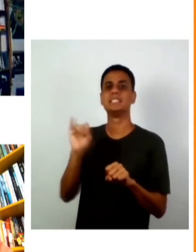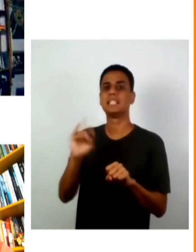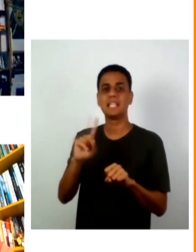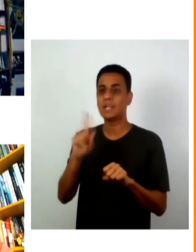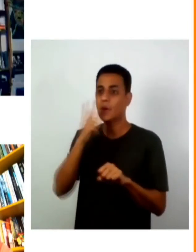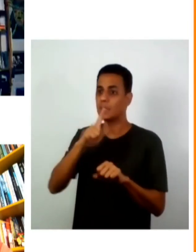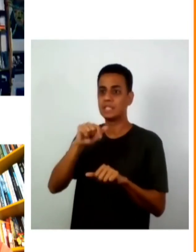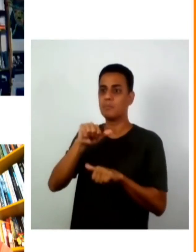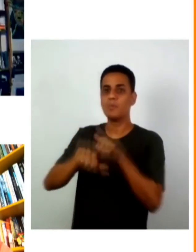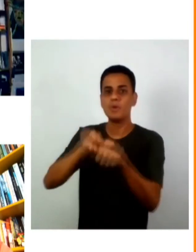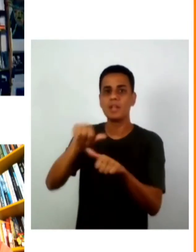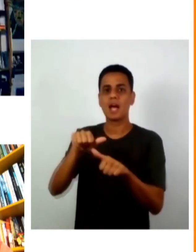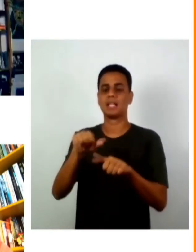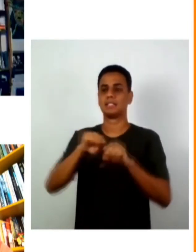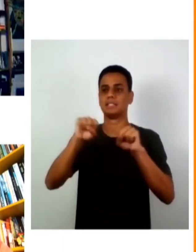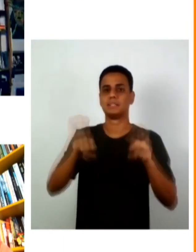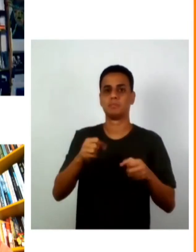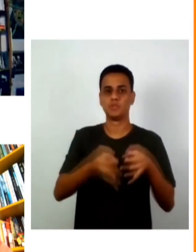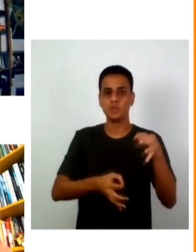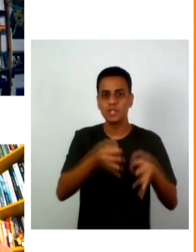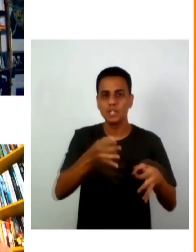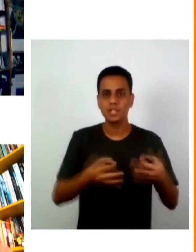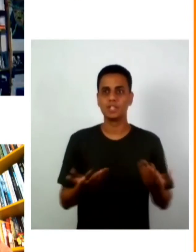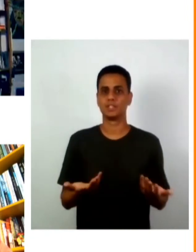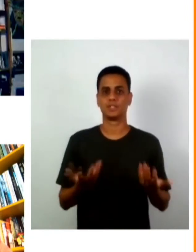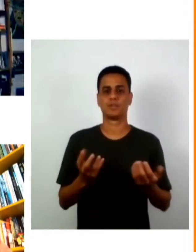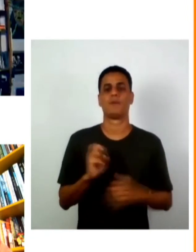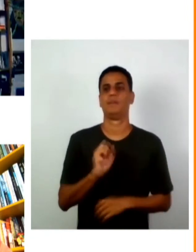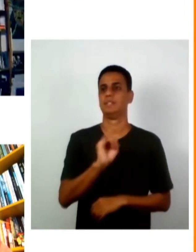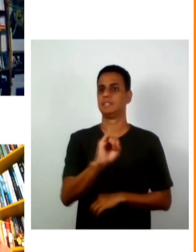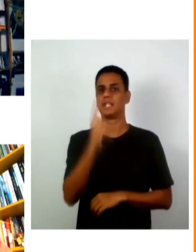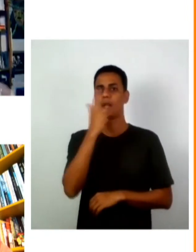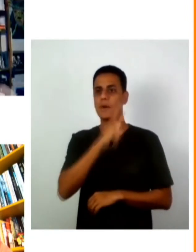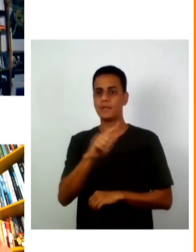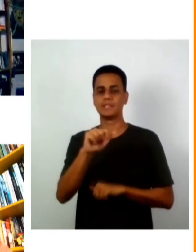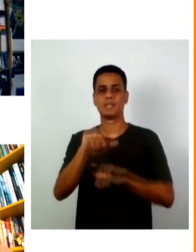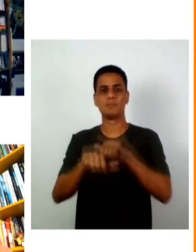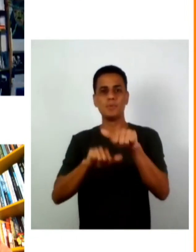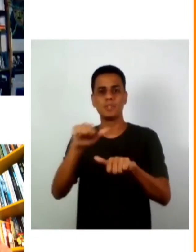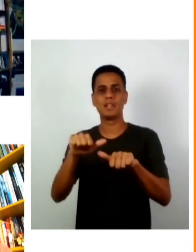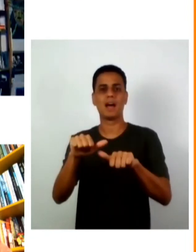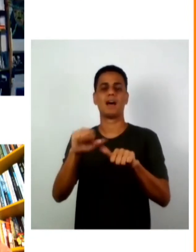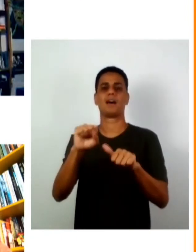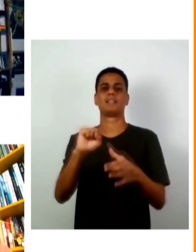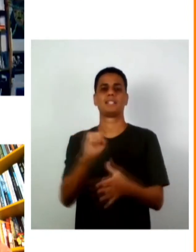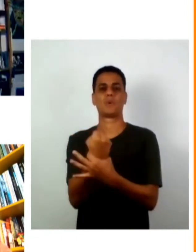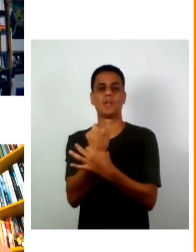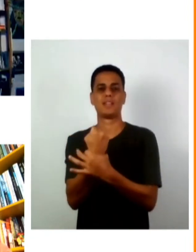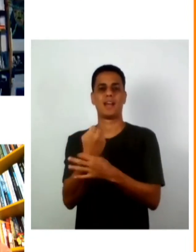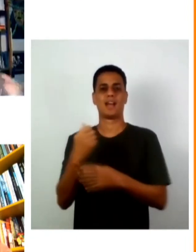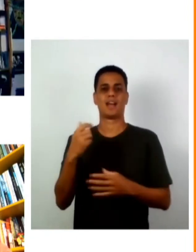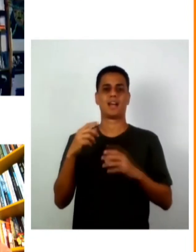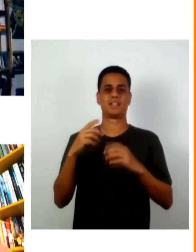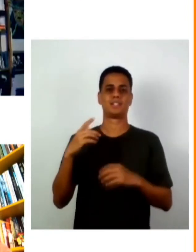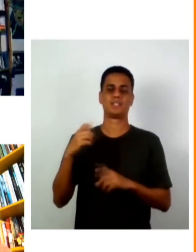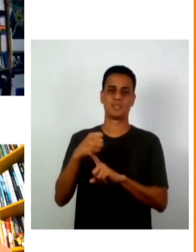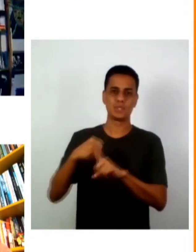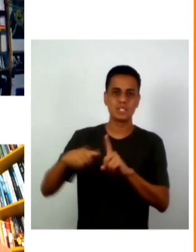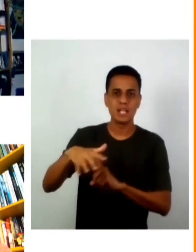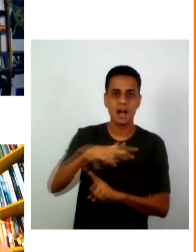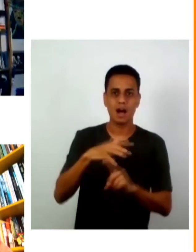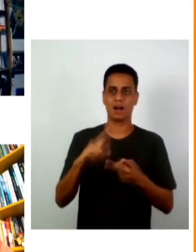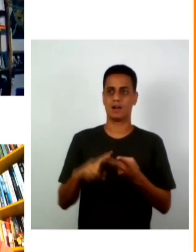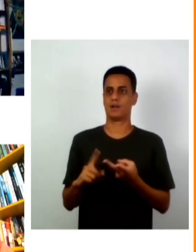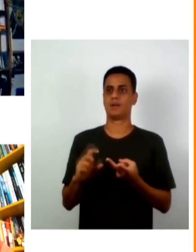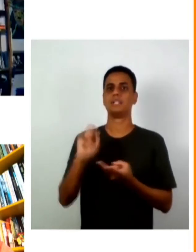se nós não mudarmos o sistema jurídico ou se não nós mudamos o sistema jurídico ou de segurança nacional o conceito